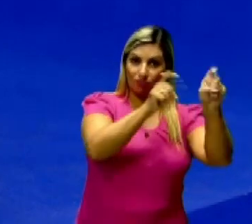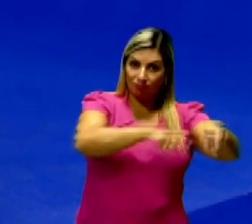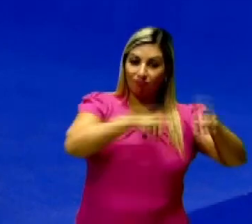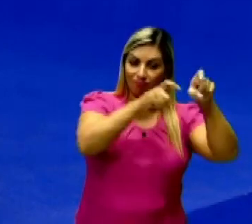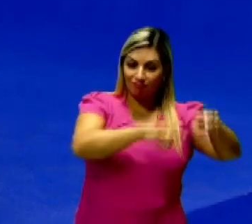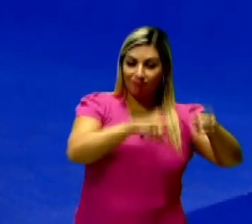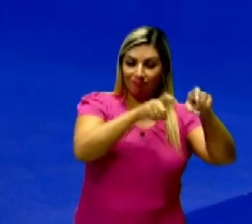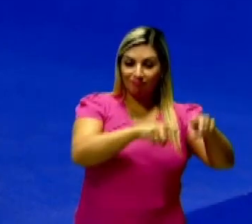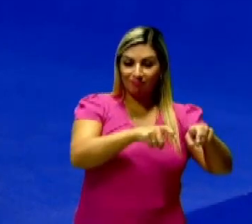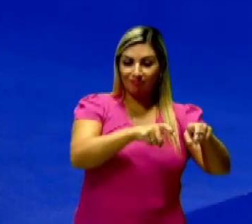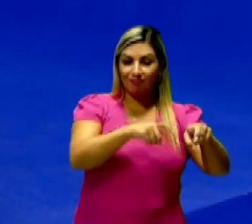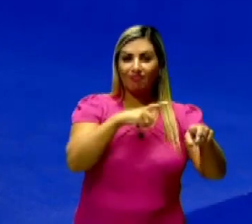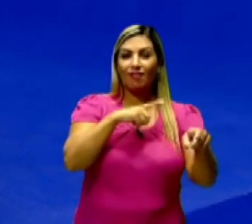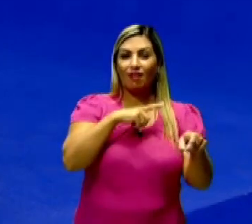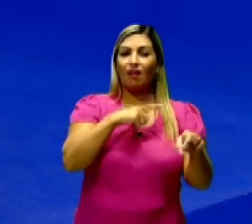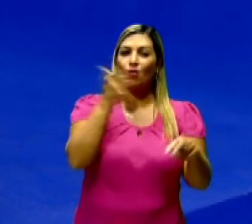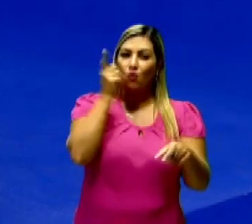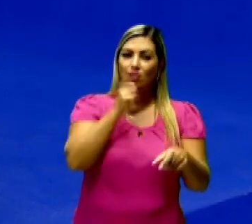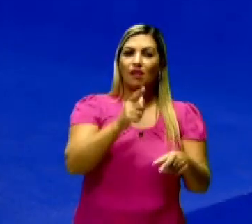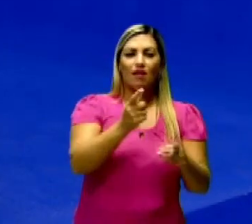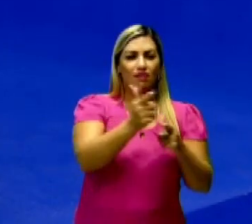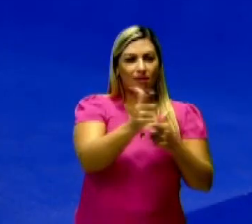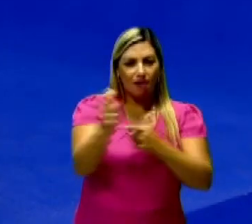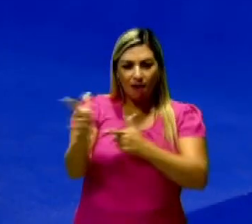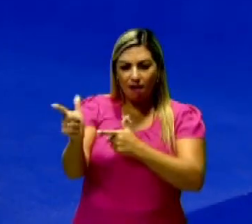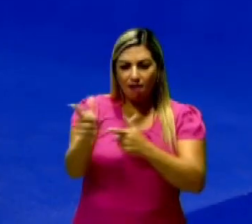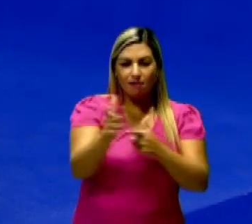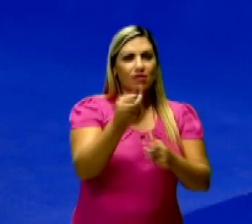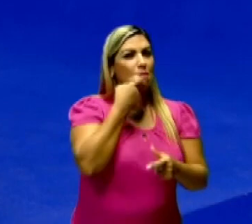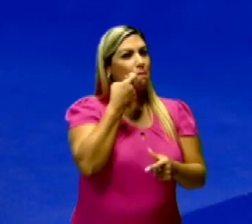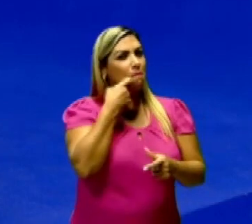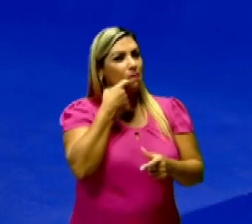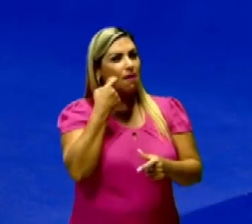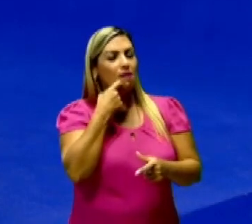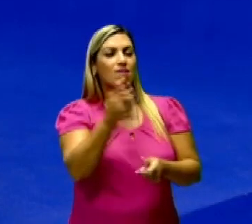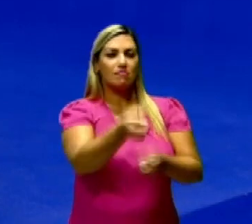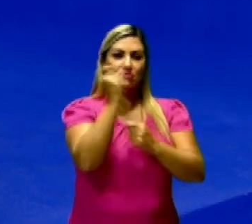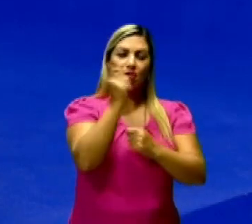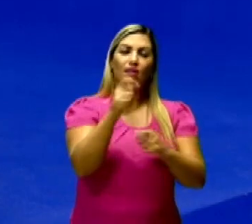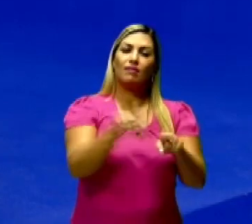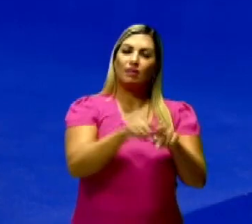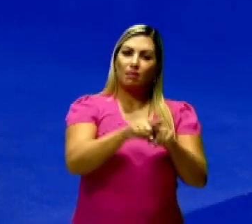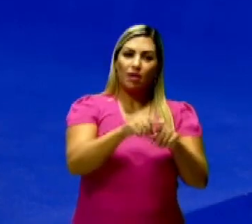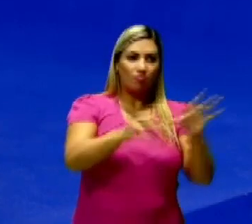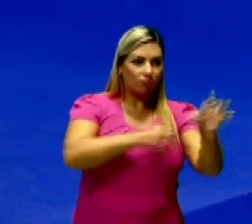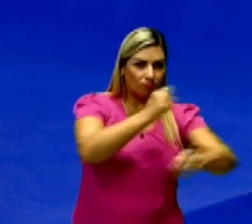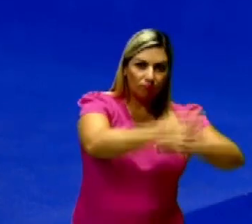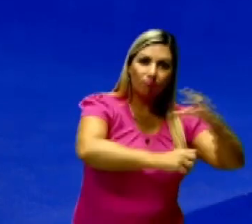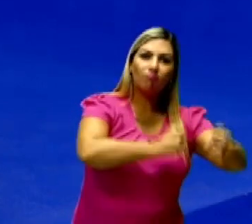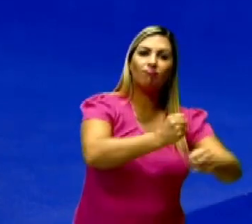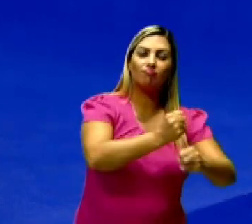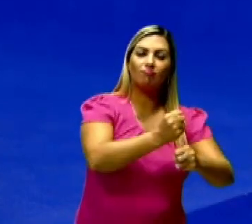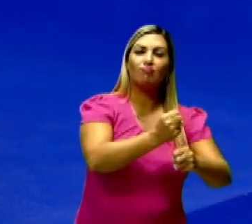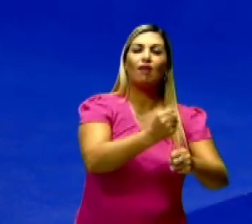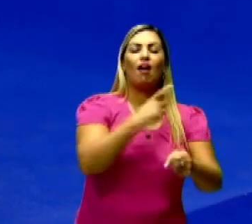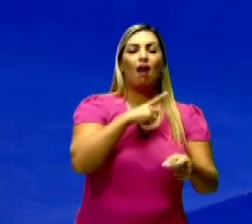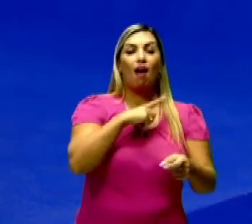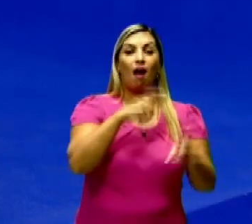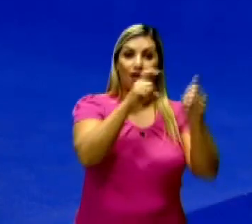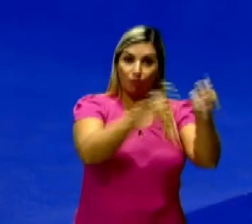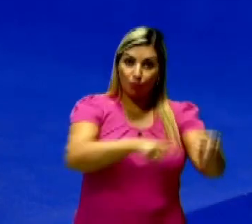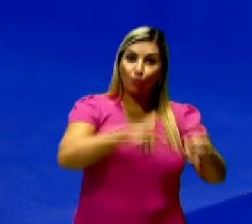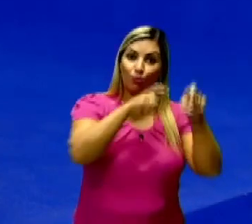fazer agora atividades produtivas como a caça, a pesca e a coleta, o que que vai ser feito? A